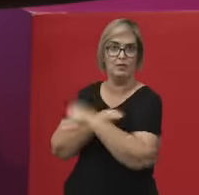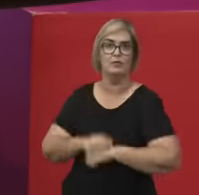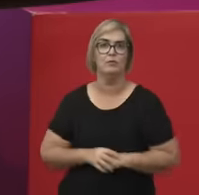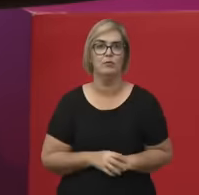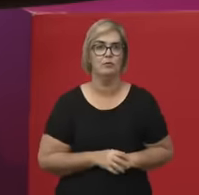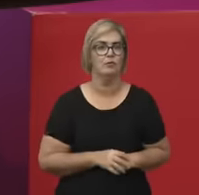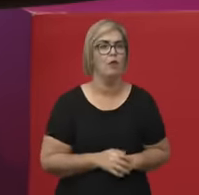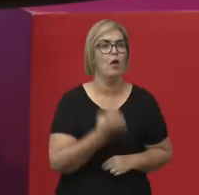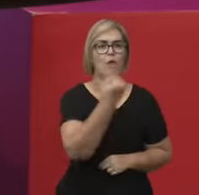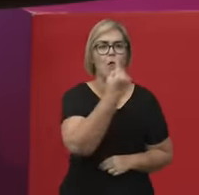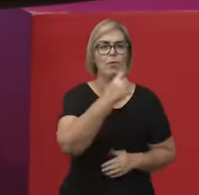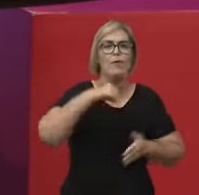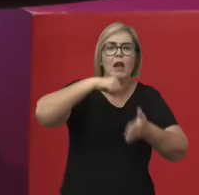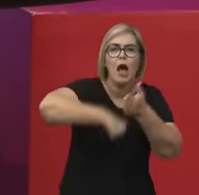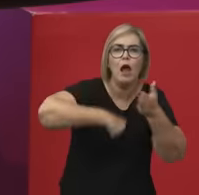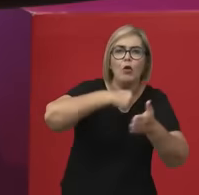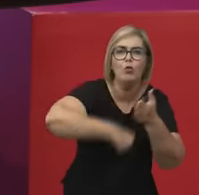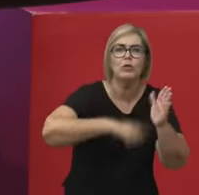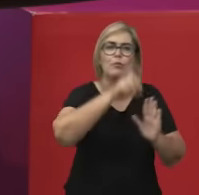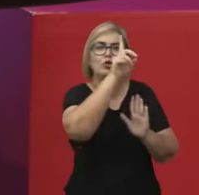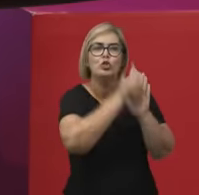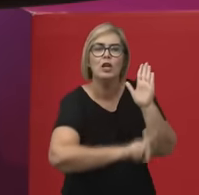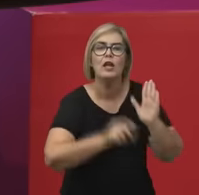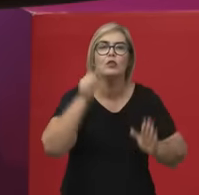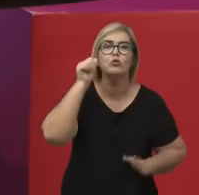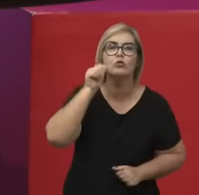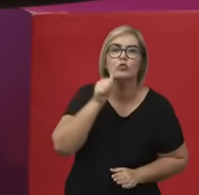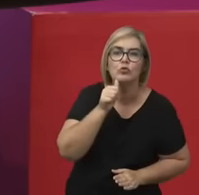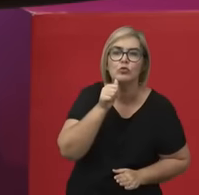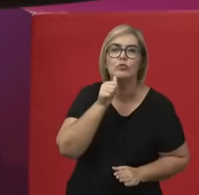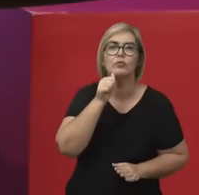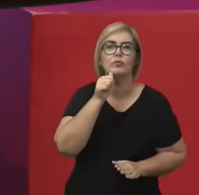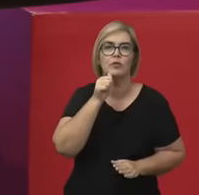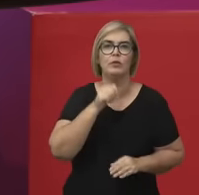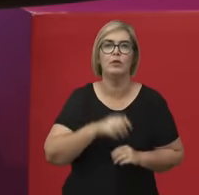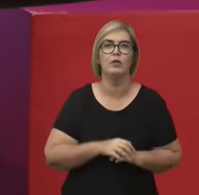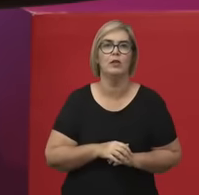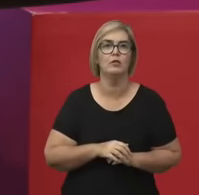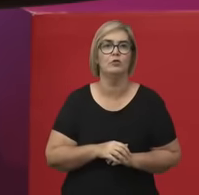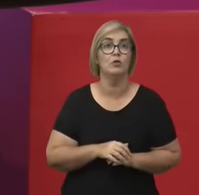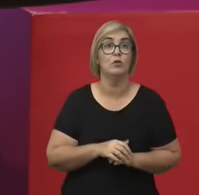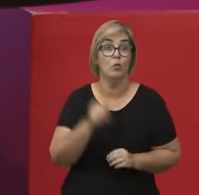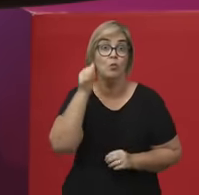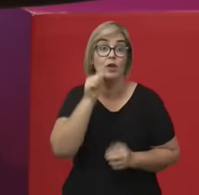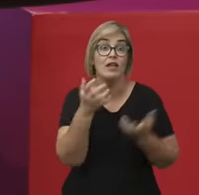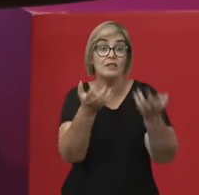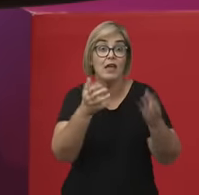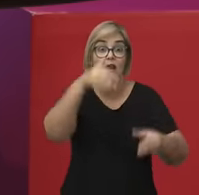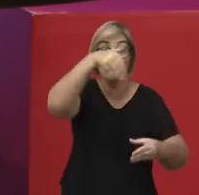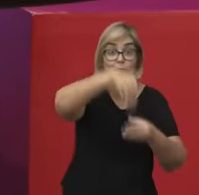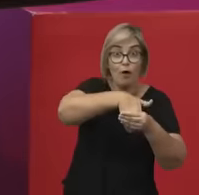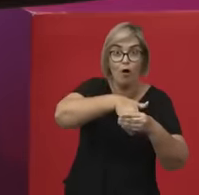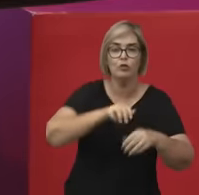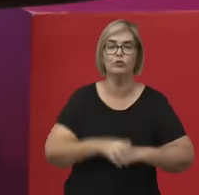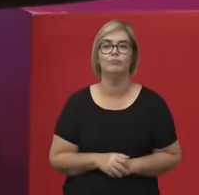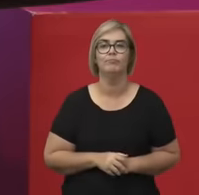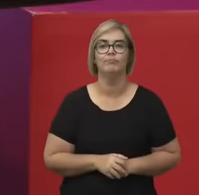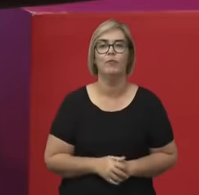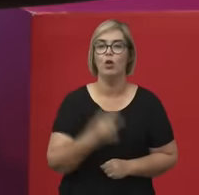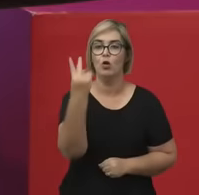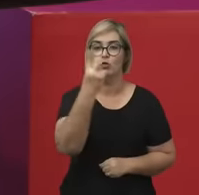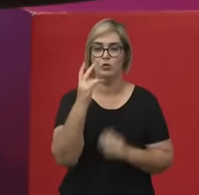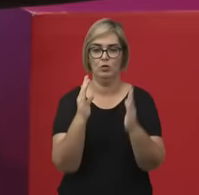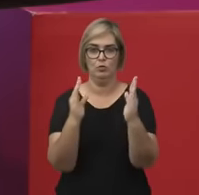direitos políticos, né? De cidadania, o voto feminino, direito ao voto. A segunda onda, uma luta por direitos